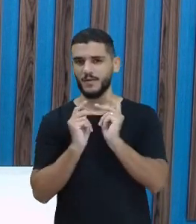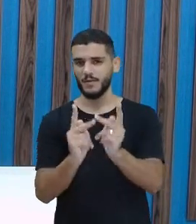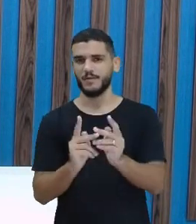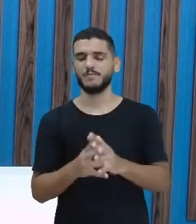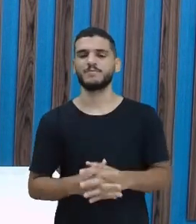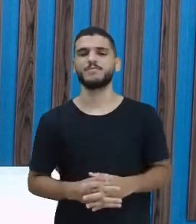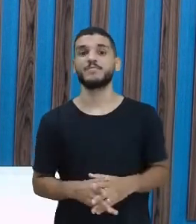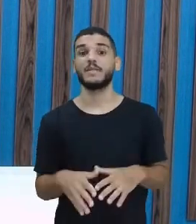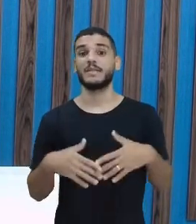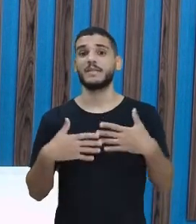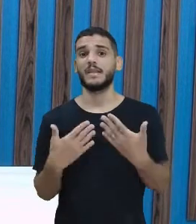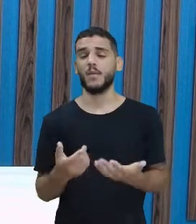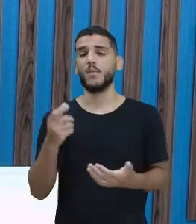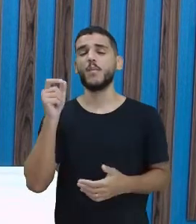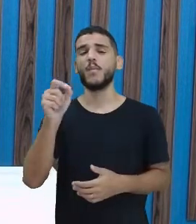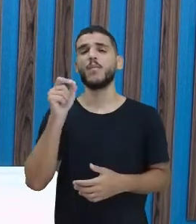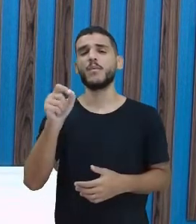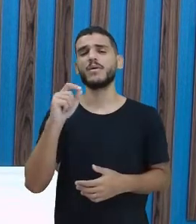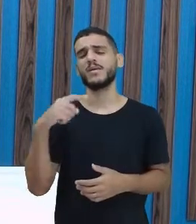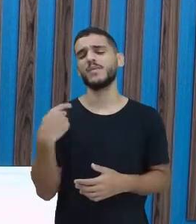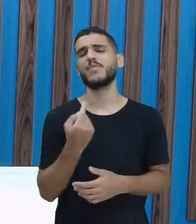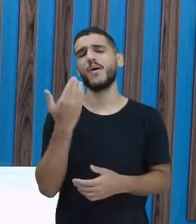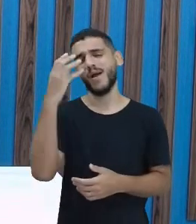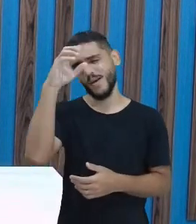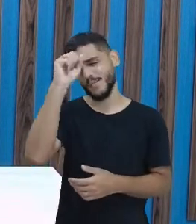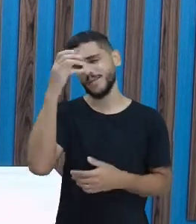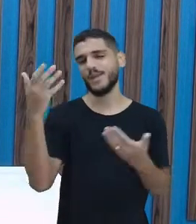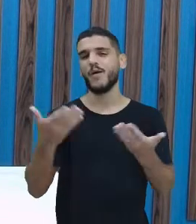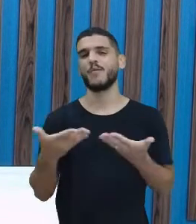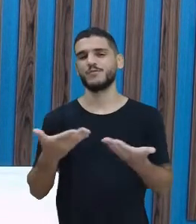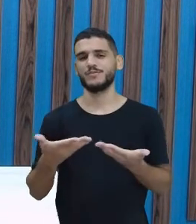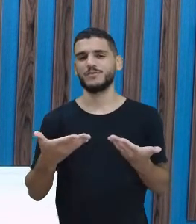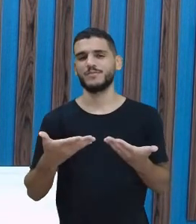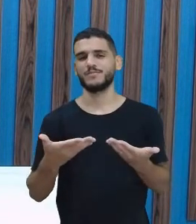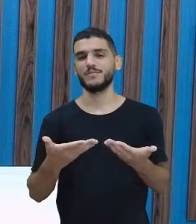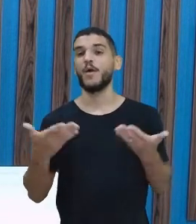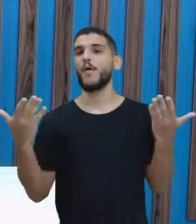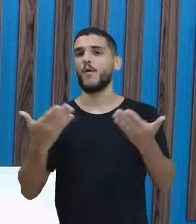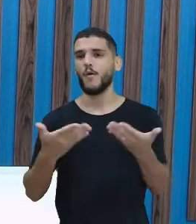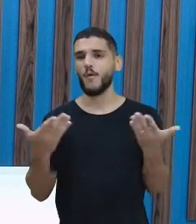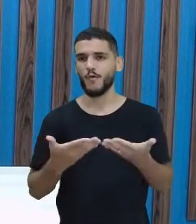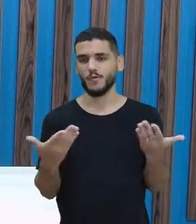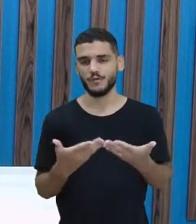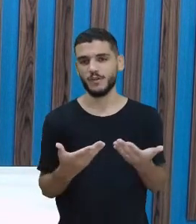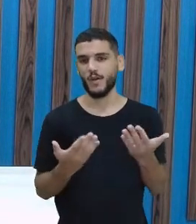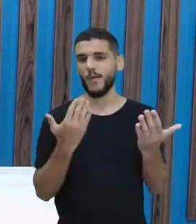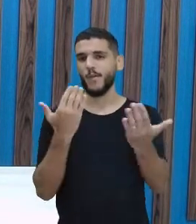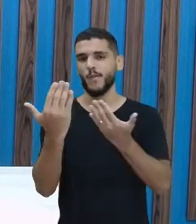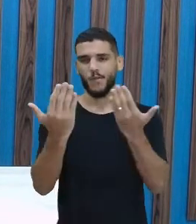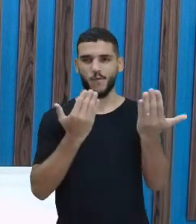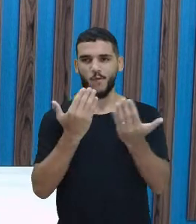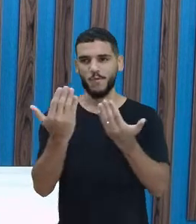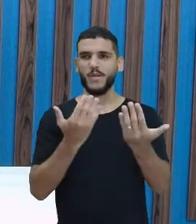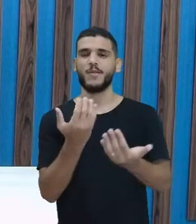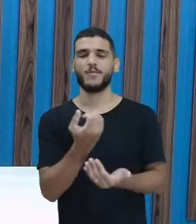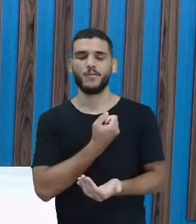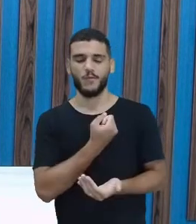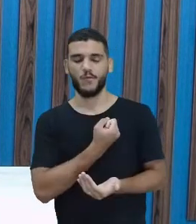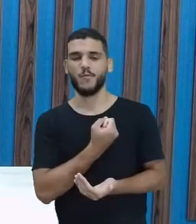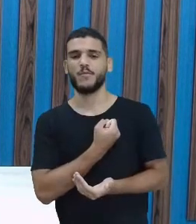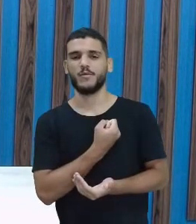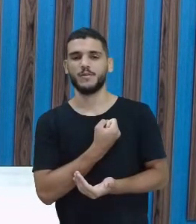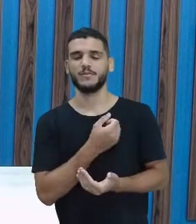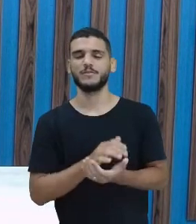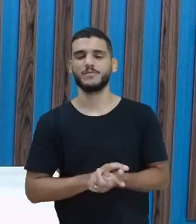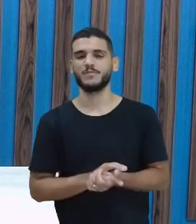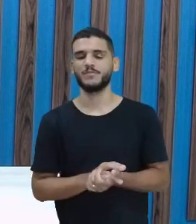Mas e aí? O que iremos aprender na aula de hoje? Hoje, iremos comparar números naturais